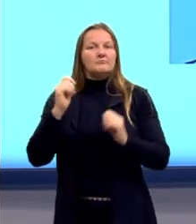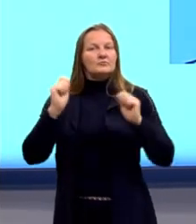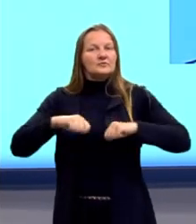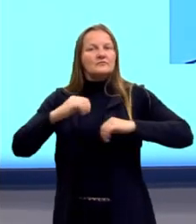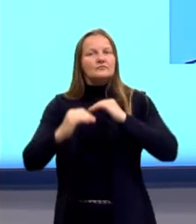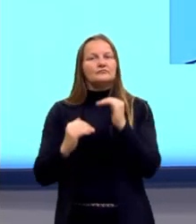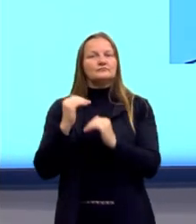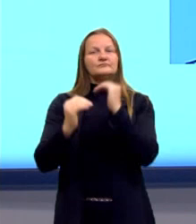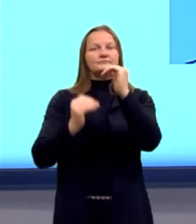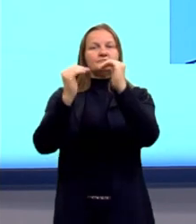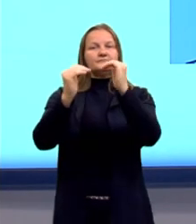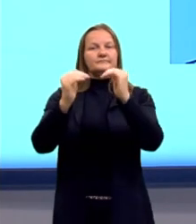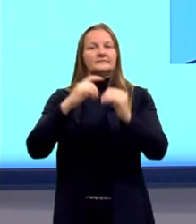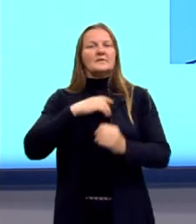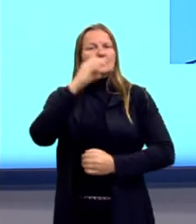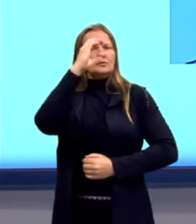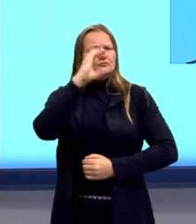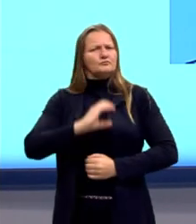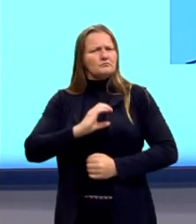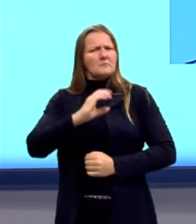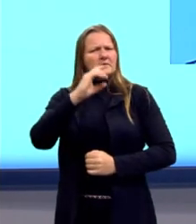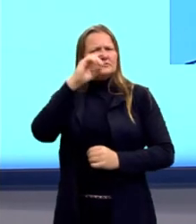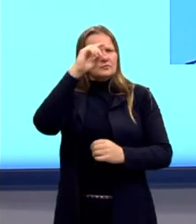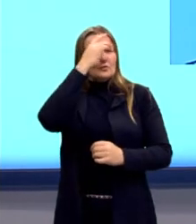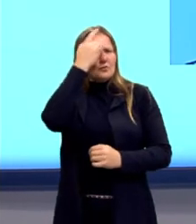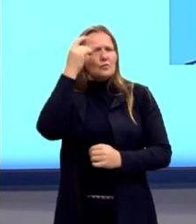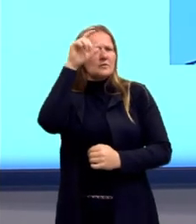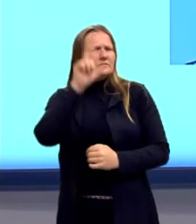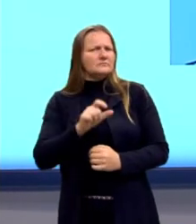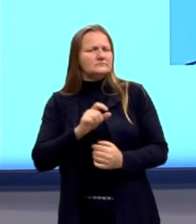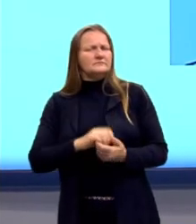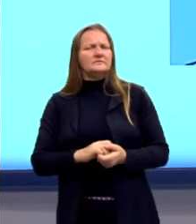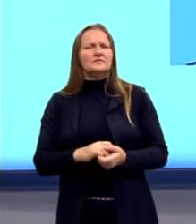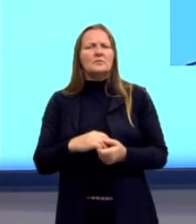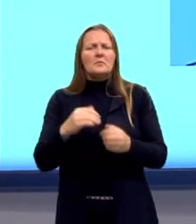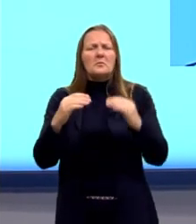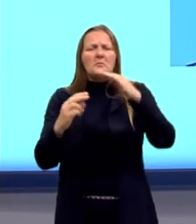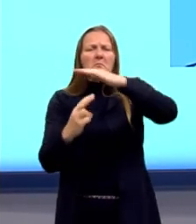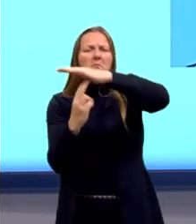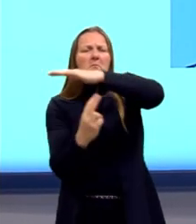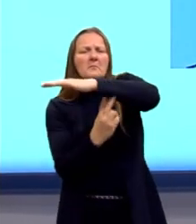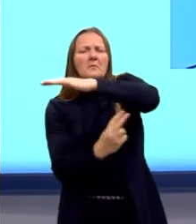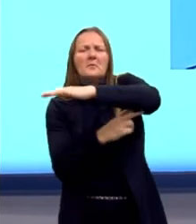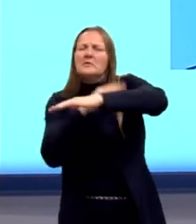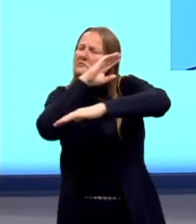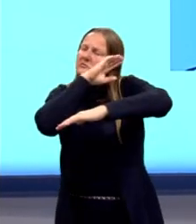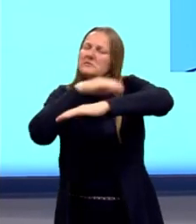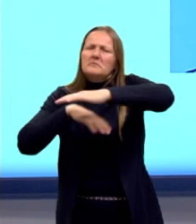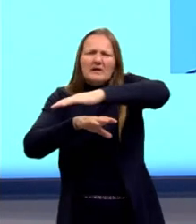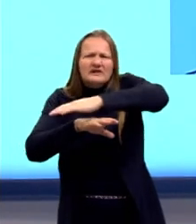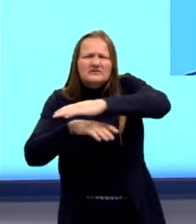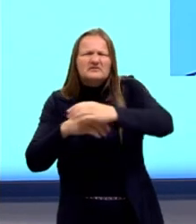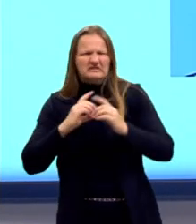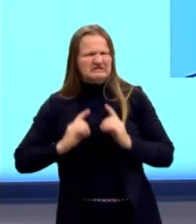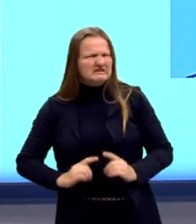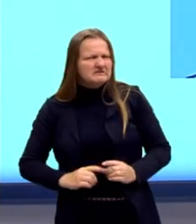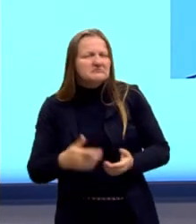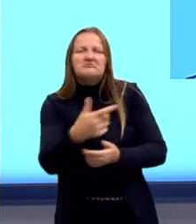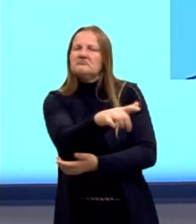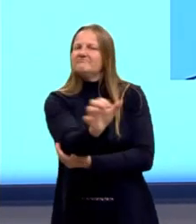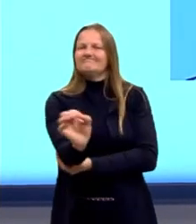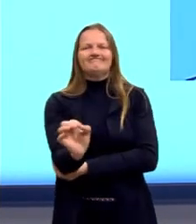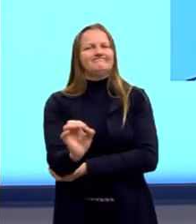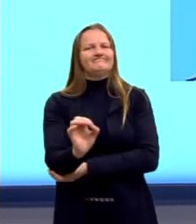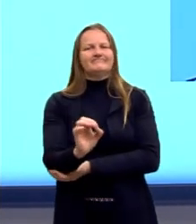nos desenvolver como ser humano. Então, alguém morando na ponte, alguém passando fome, não é vida digna. Então, os